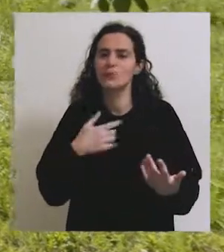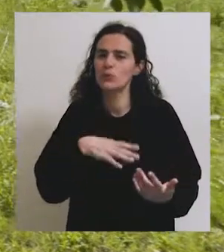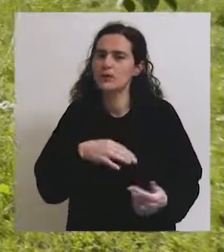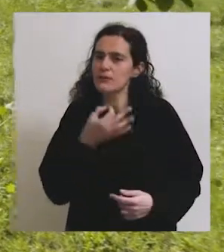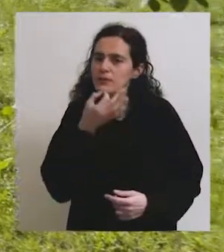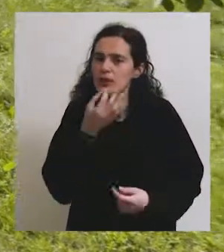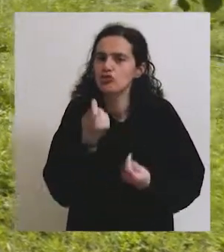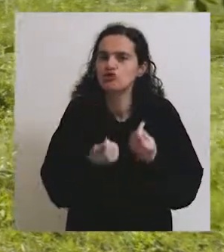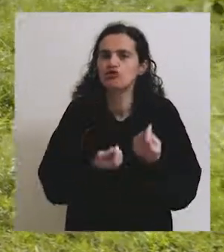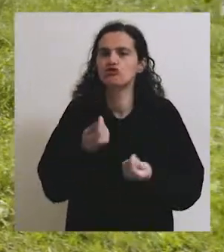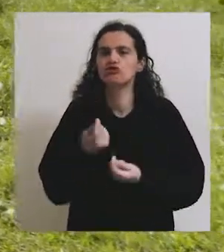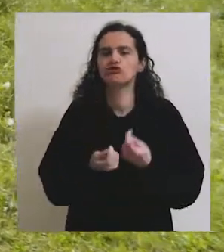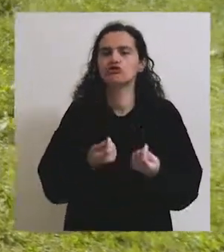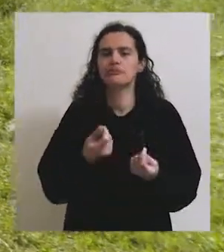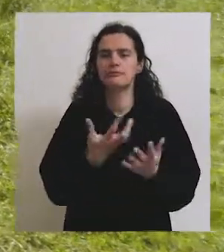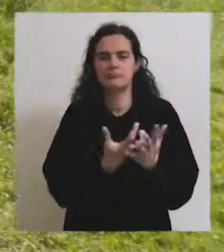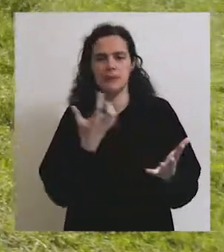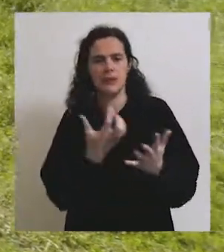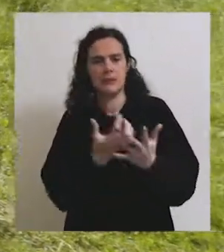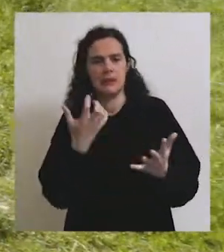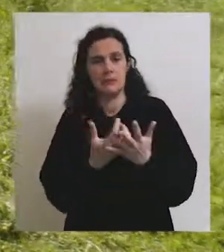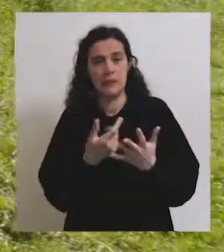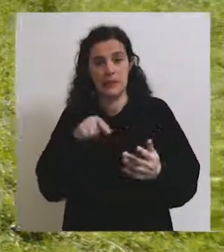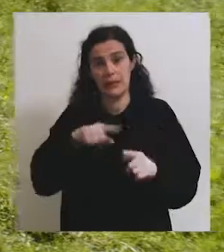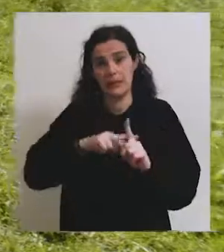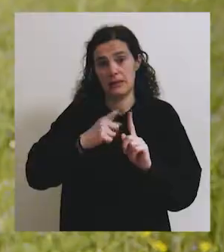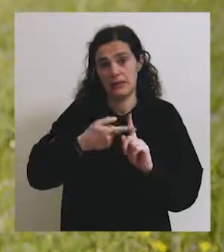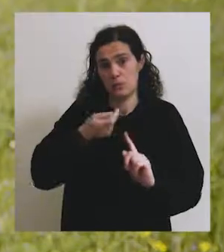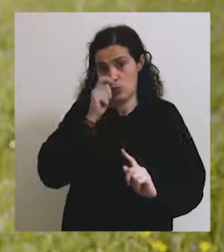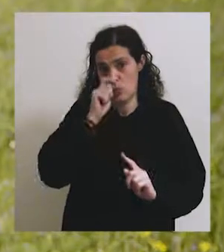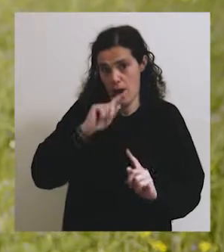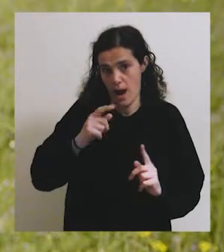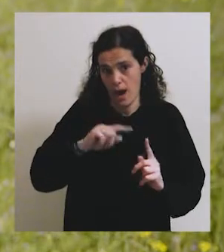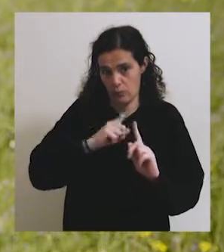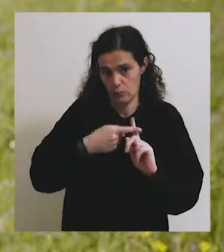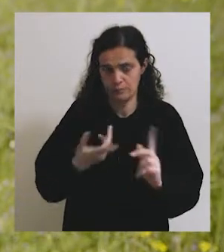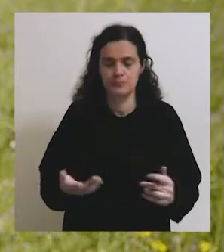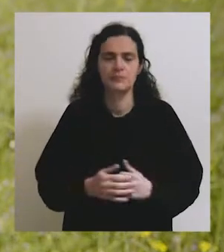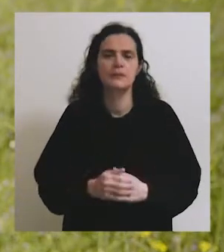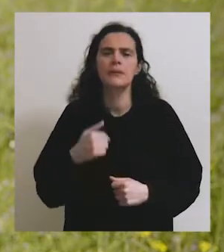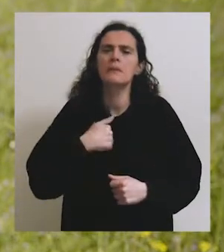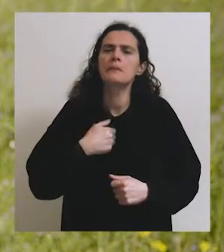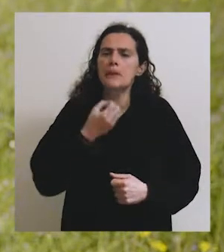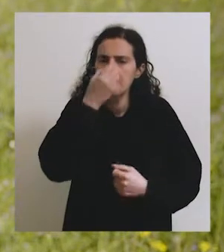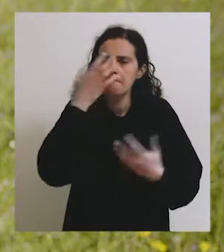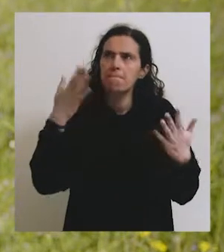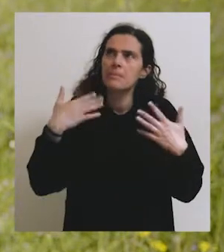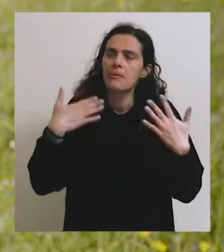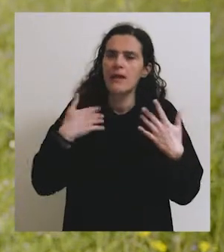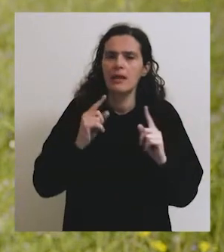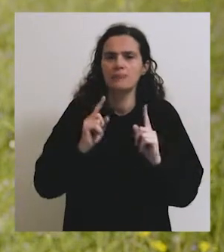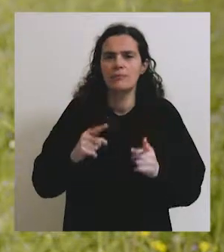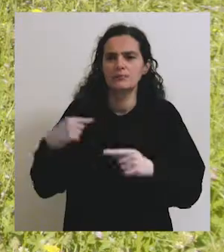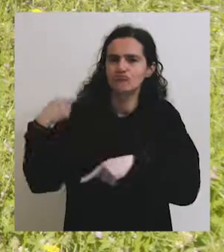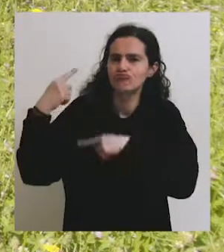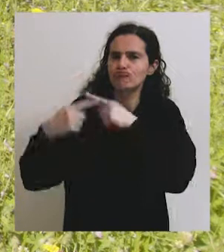vos quero falar um pouco destes destaques desta estação. Para mim, a primavera é o início de